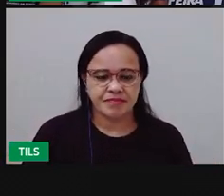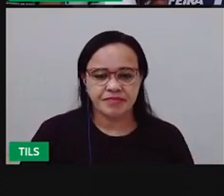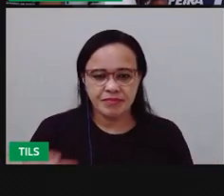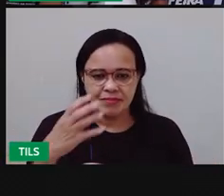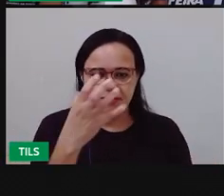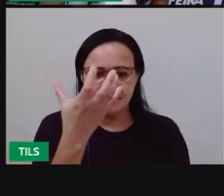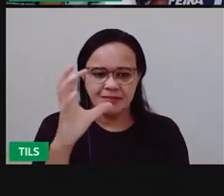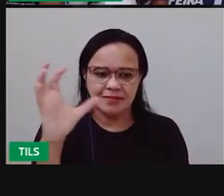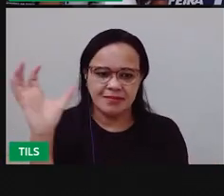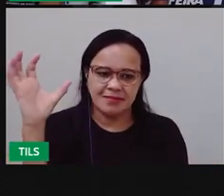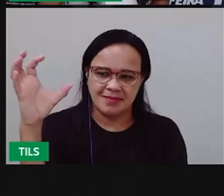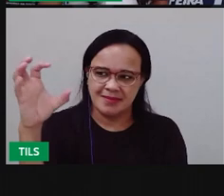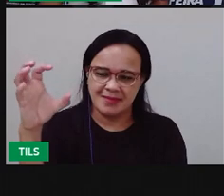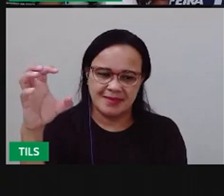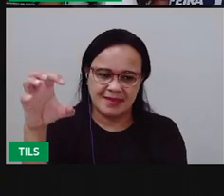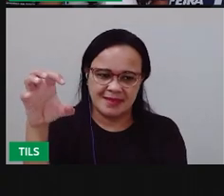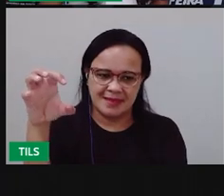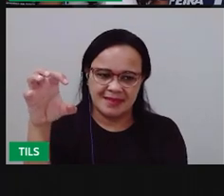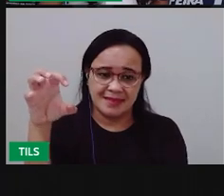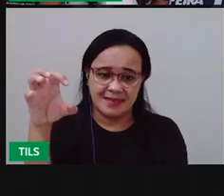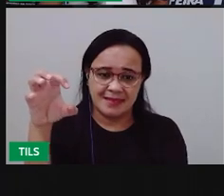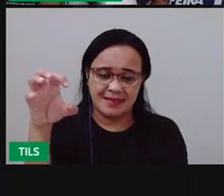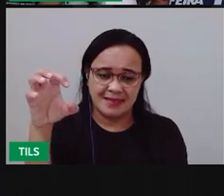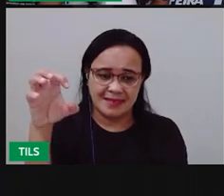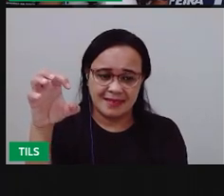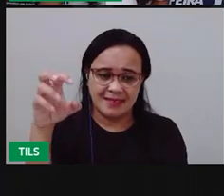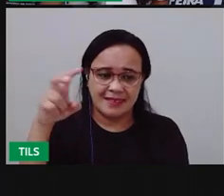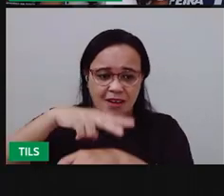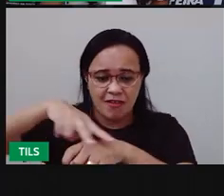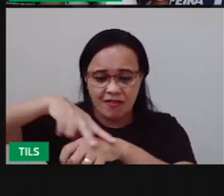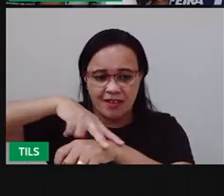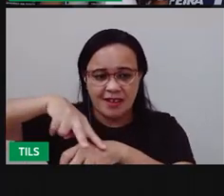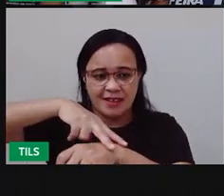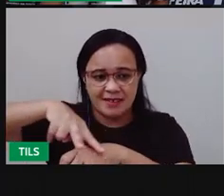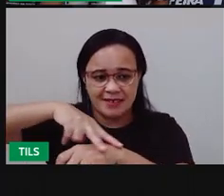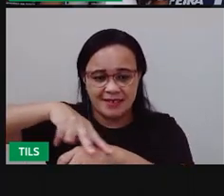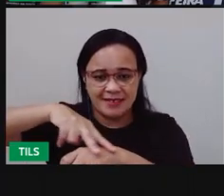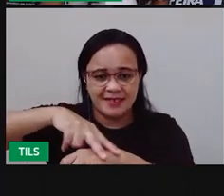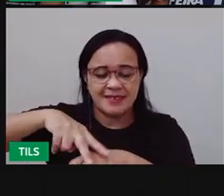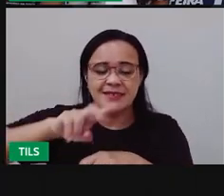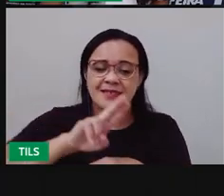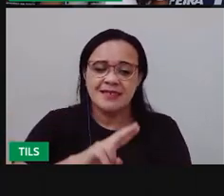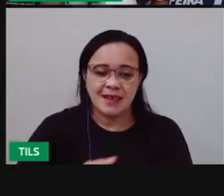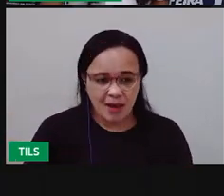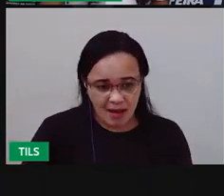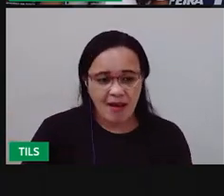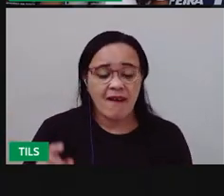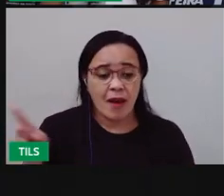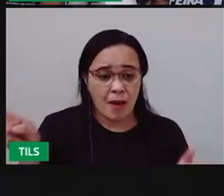Mandacaru. Essa planta aqui, olha. É o mandacaru.